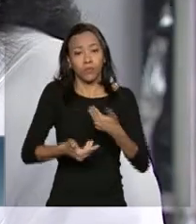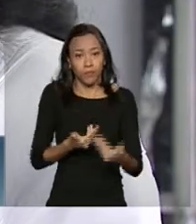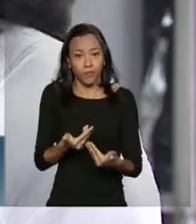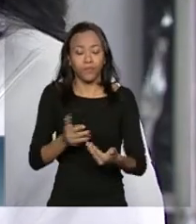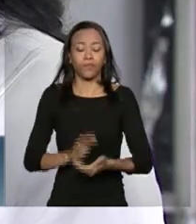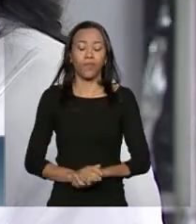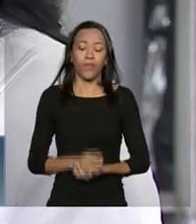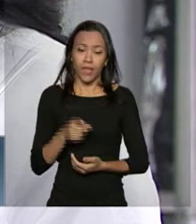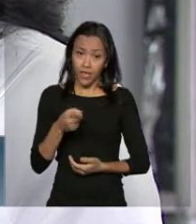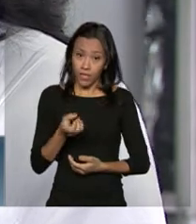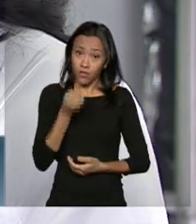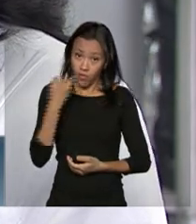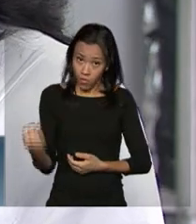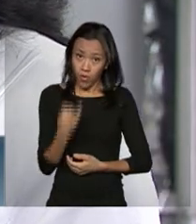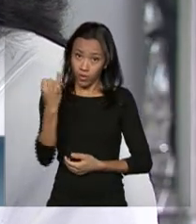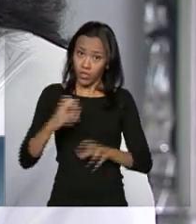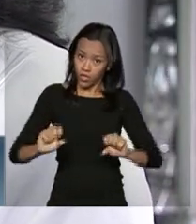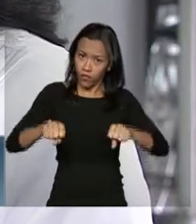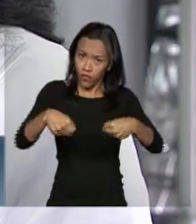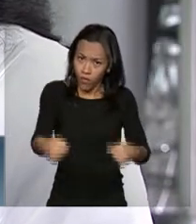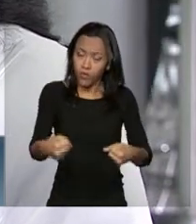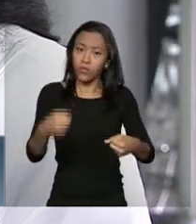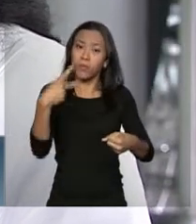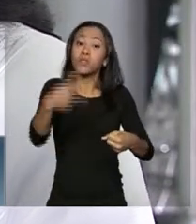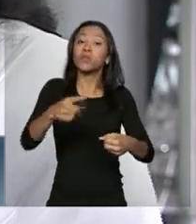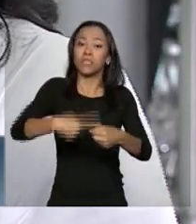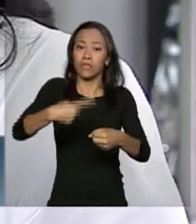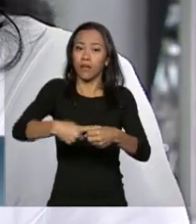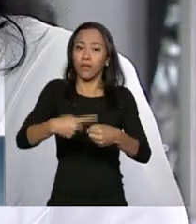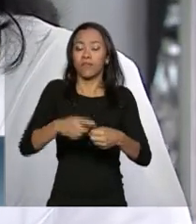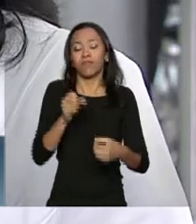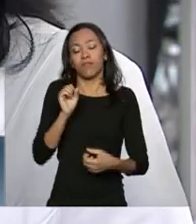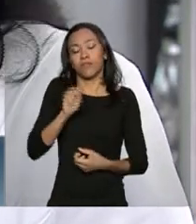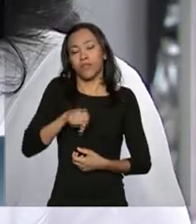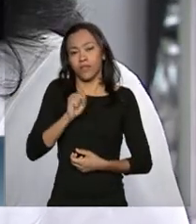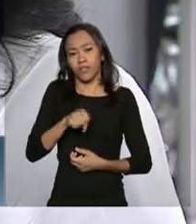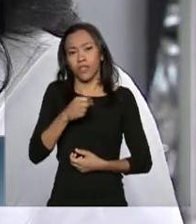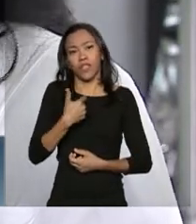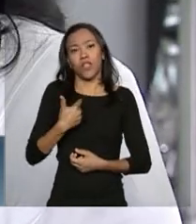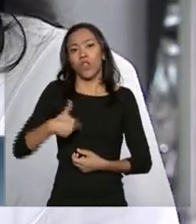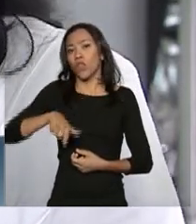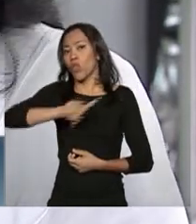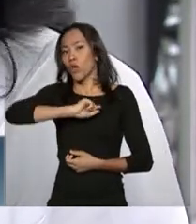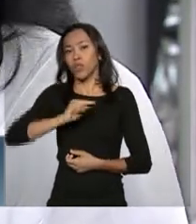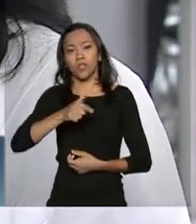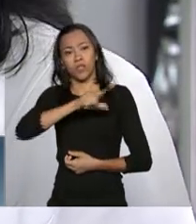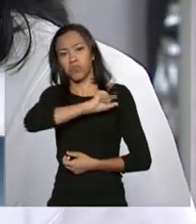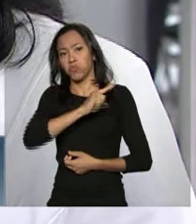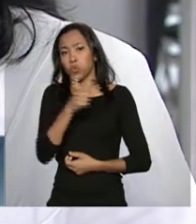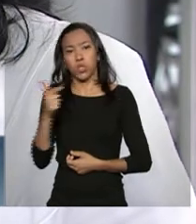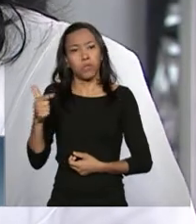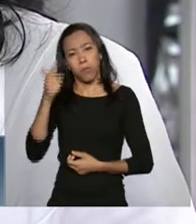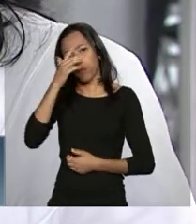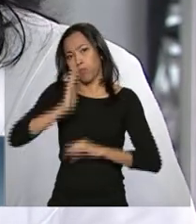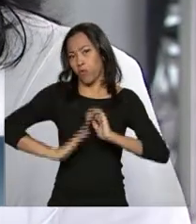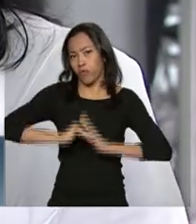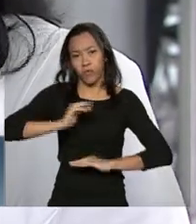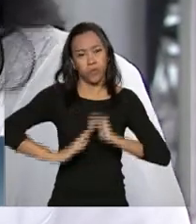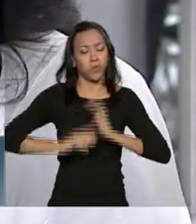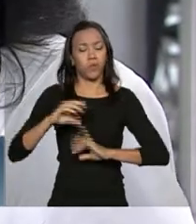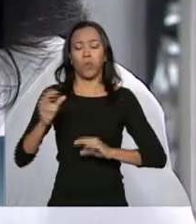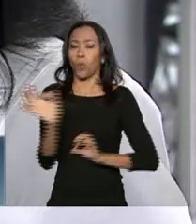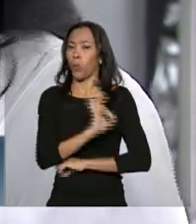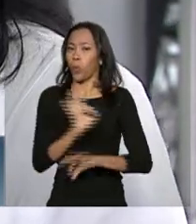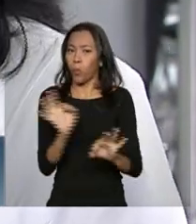Então esse foi um reforço necessário lá na cidade do Guarujá? Sem dúvida, nós não tínhamos recursos humanos, nós sabemos da